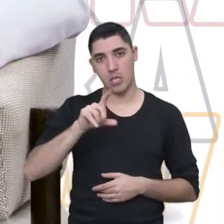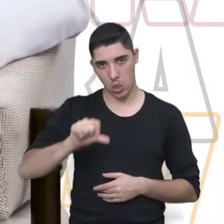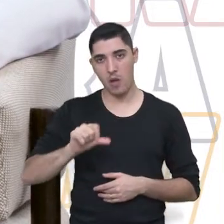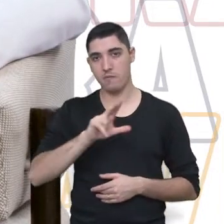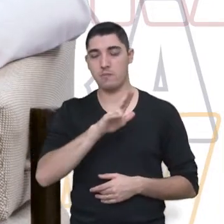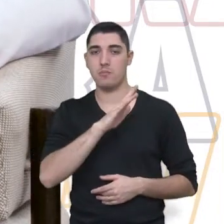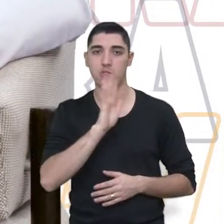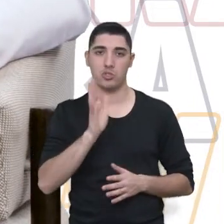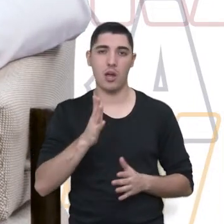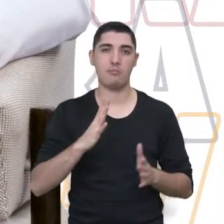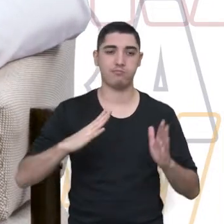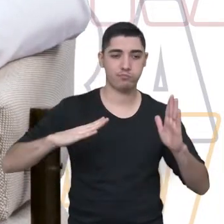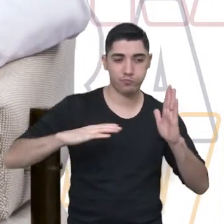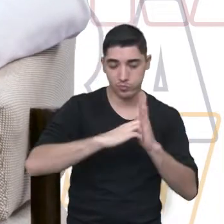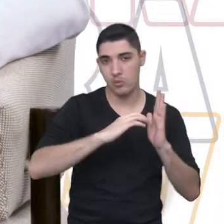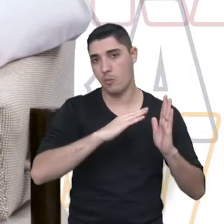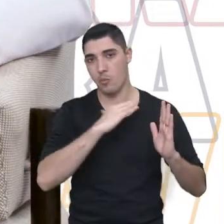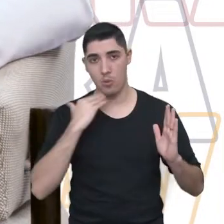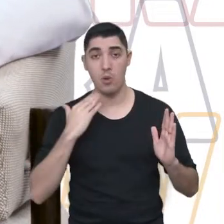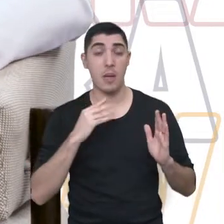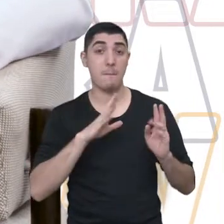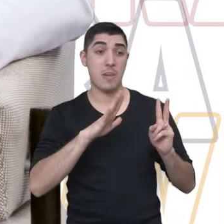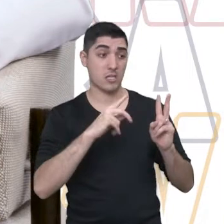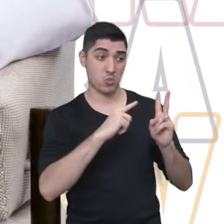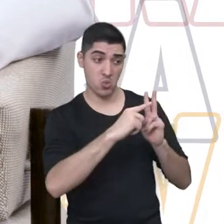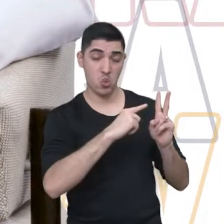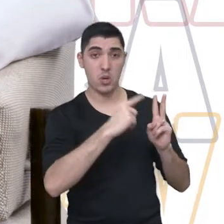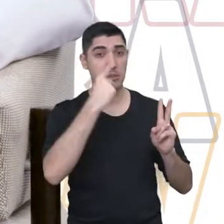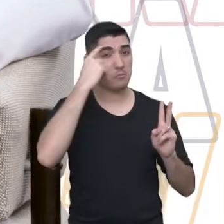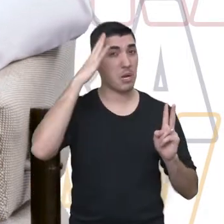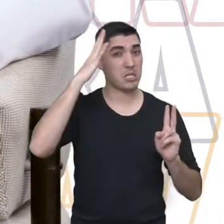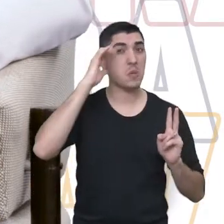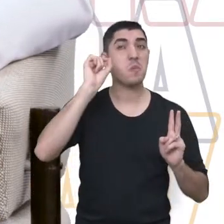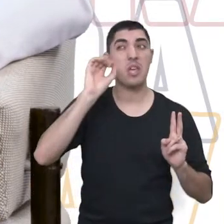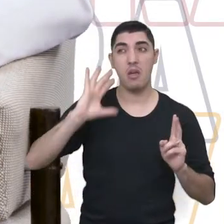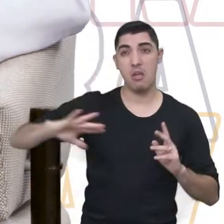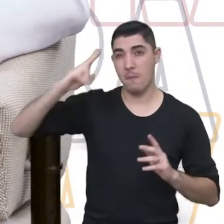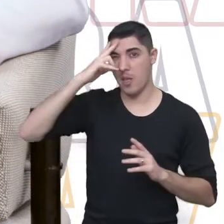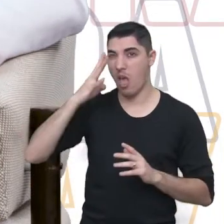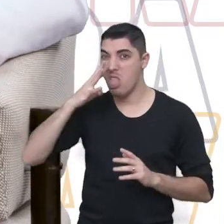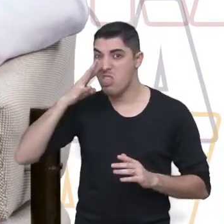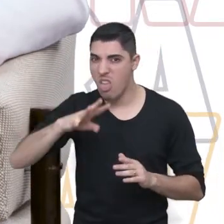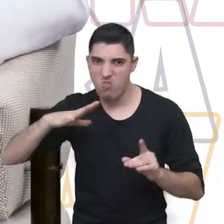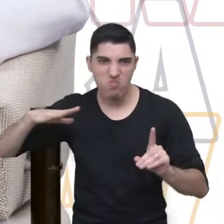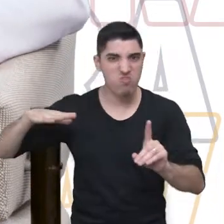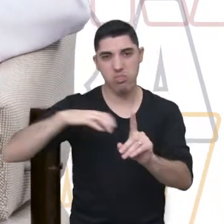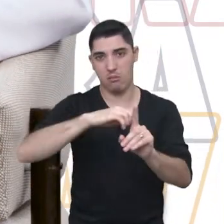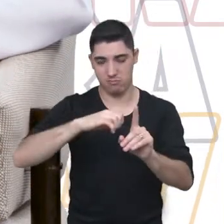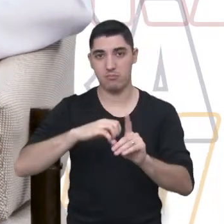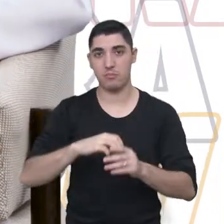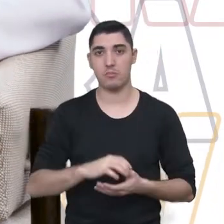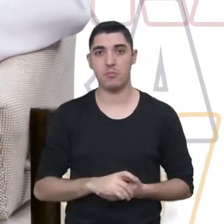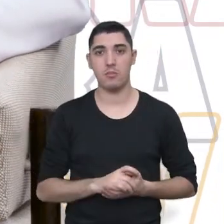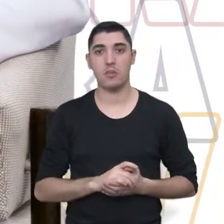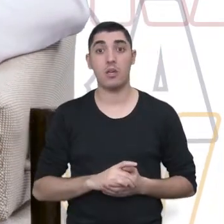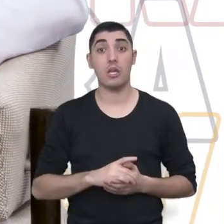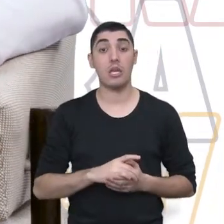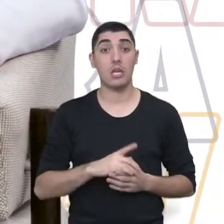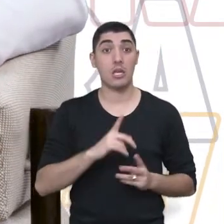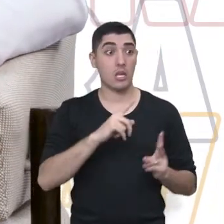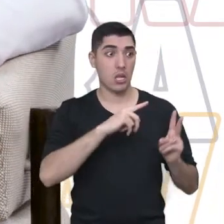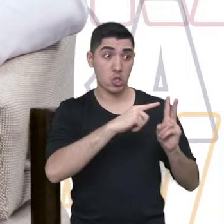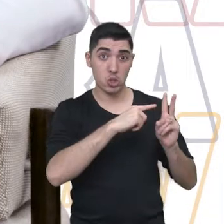que eles acreditavam que não era um acidente, que era algo que havia sido proposital. E aí, ele falou, nós somos extremamente